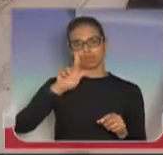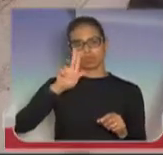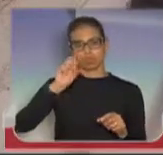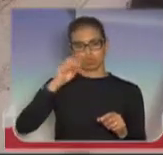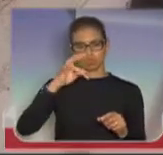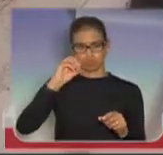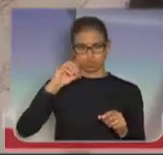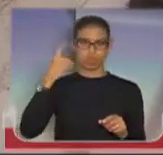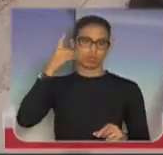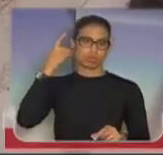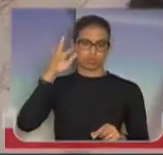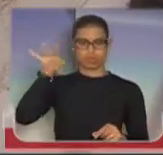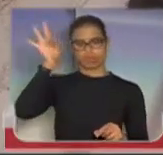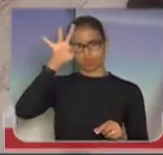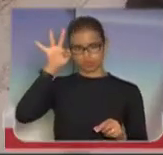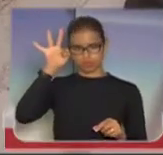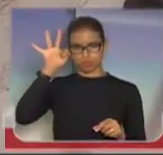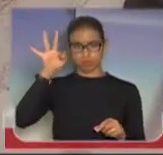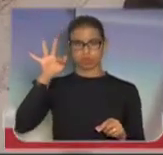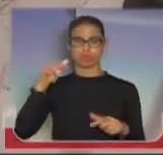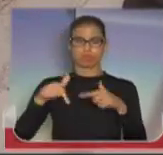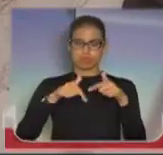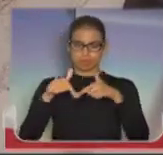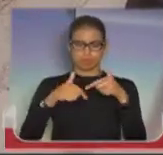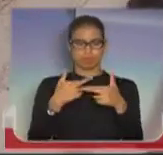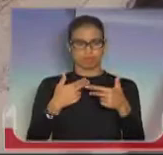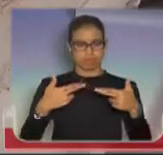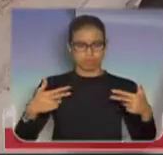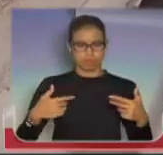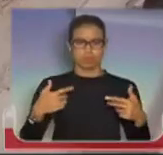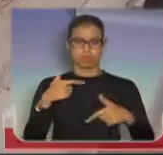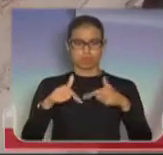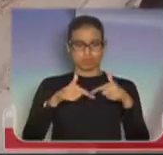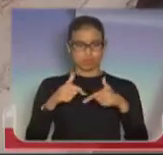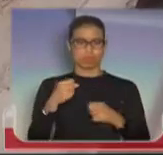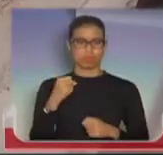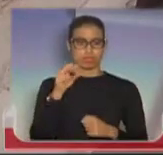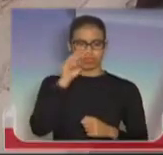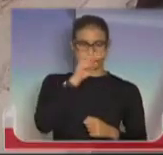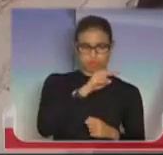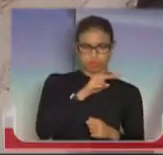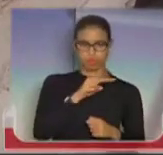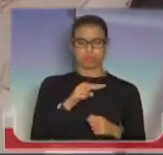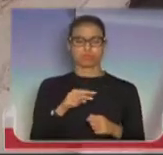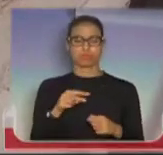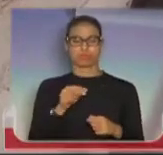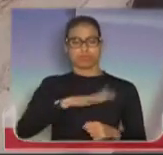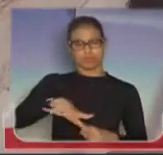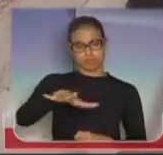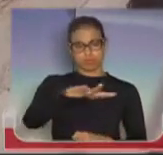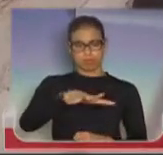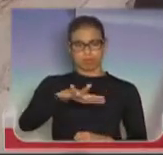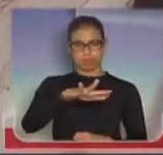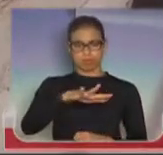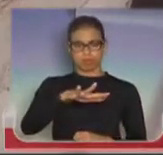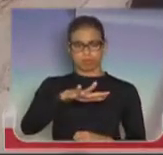Então nós estamos aí com trabalhos de continuarmos trabalhando forte na área, muito obrigado, trabalho, trabalharmos forte na área de